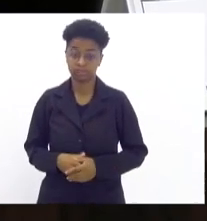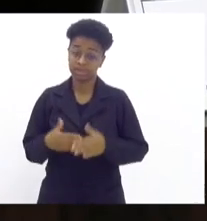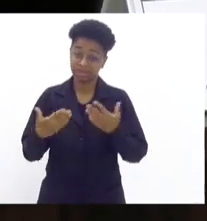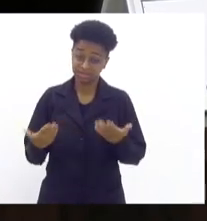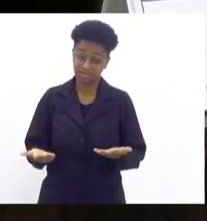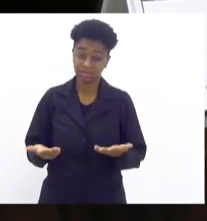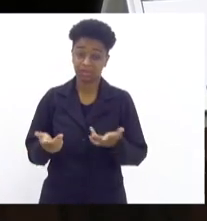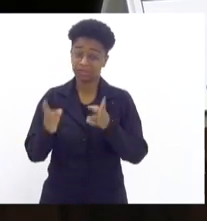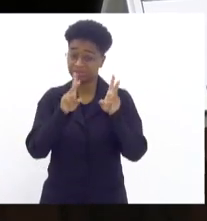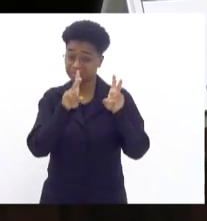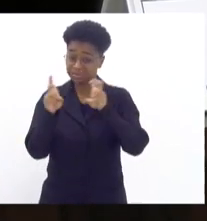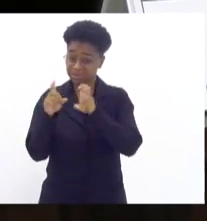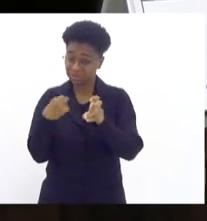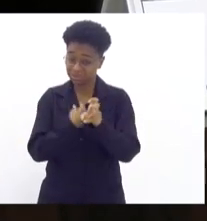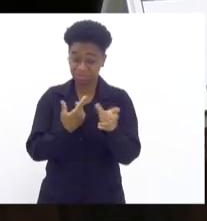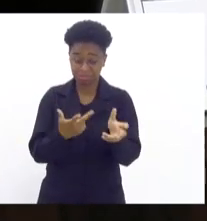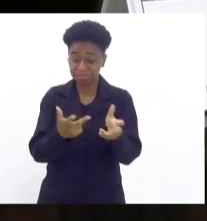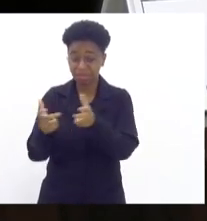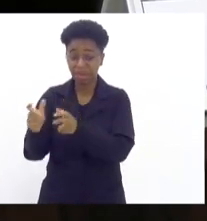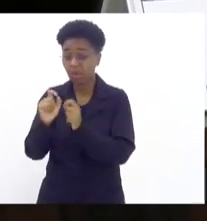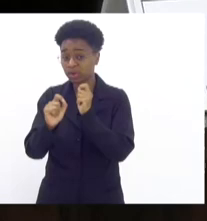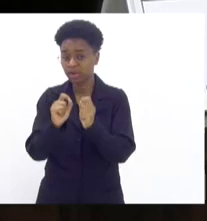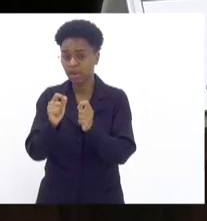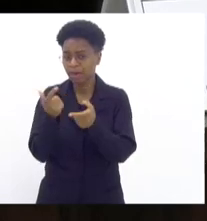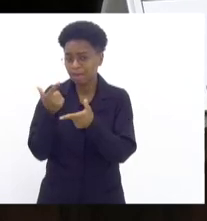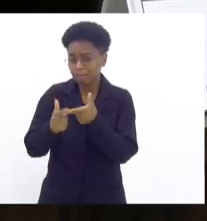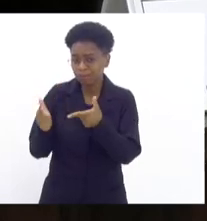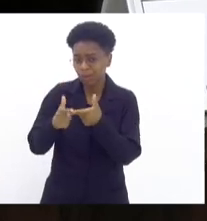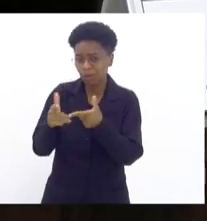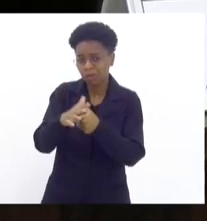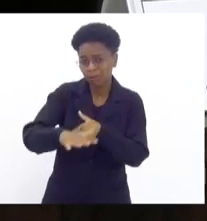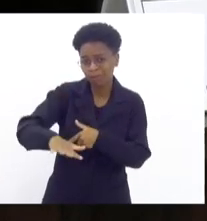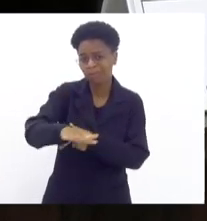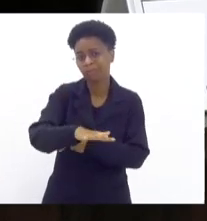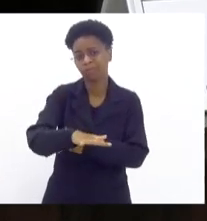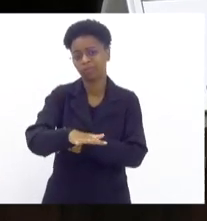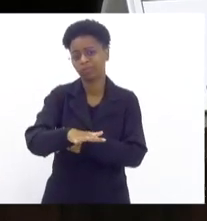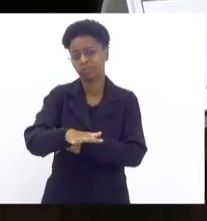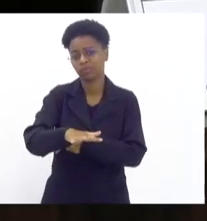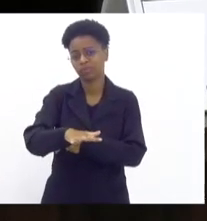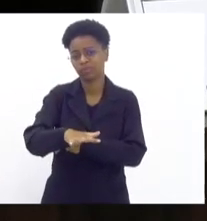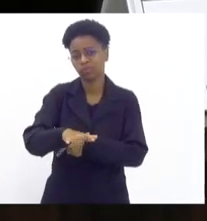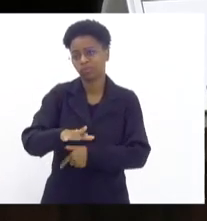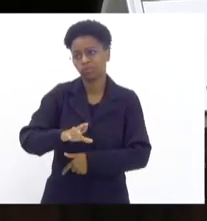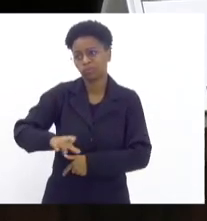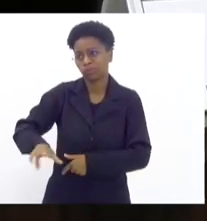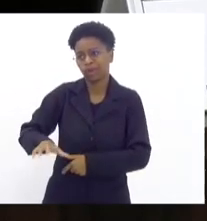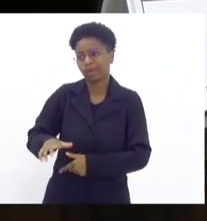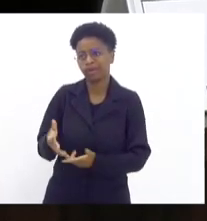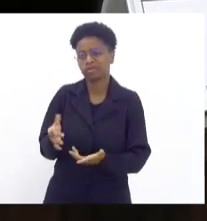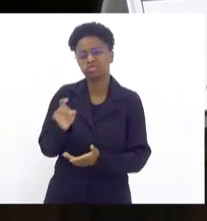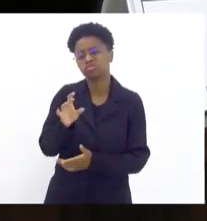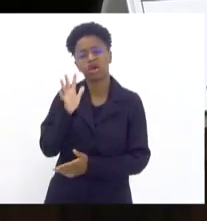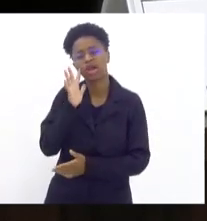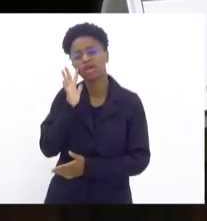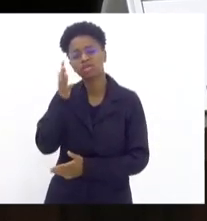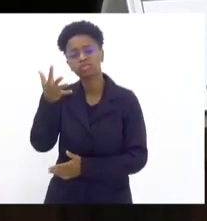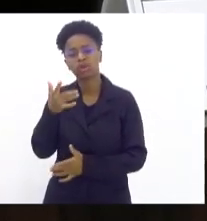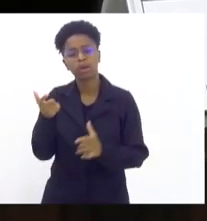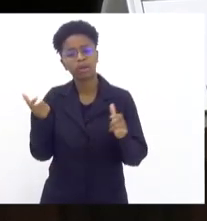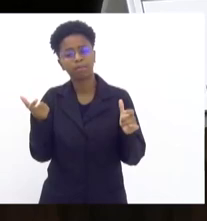questão que a gente está vendo é que o problema de Bras de Pina não se resolve apenas com a redução